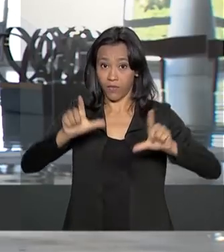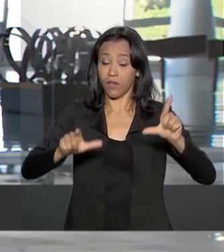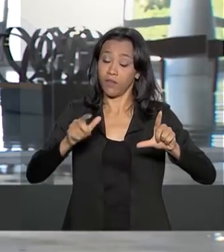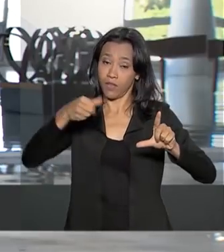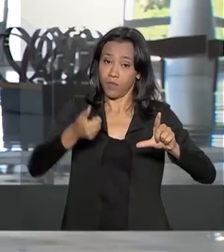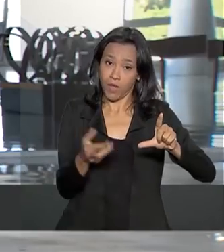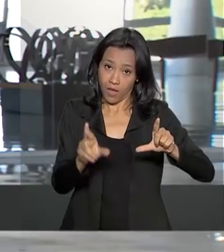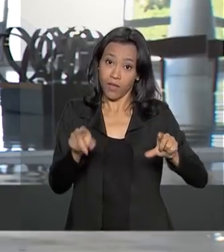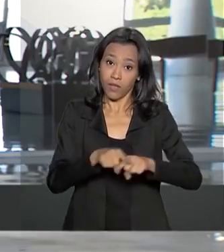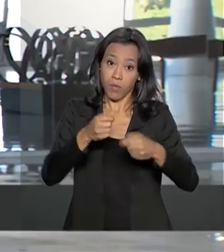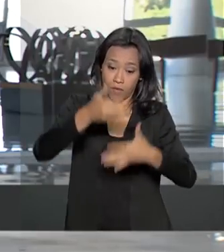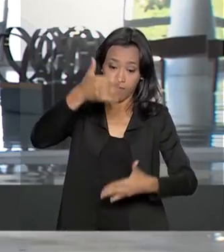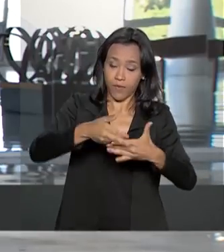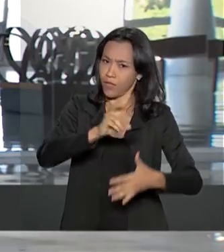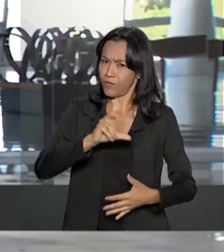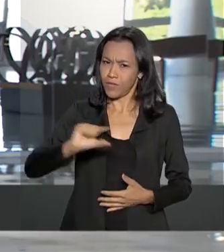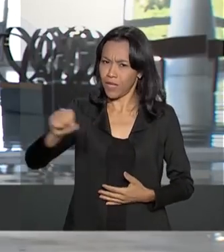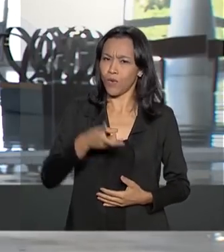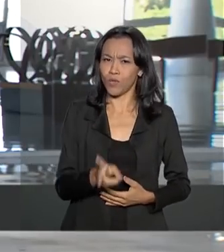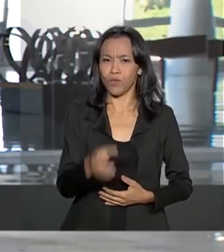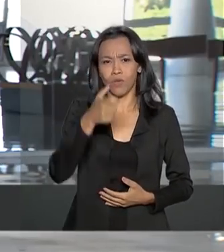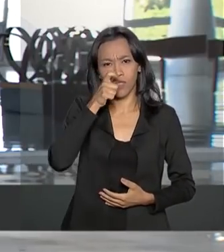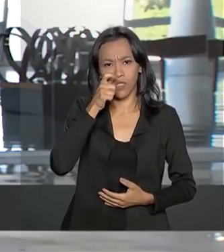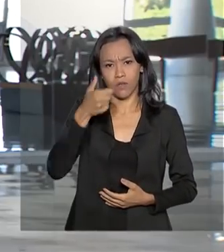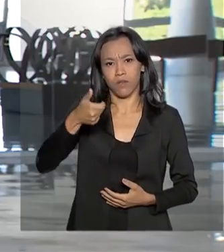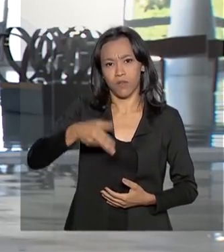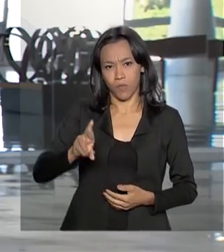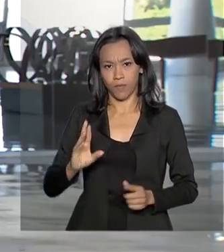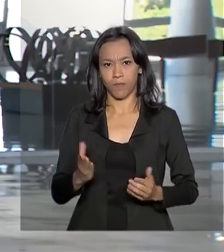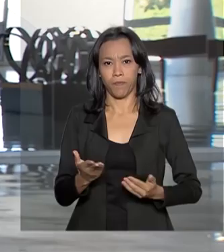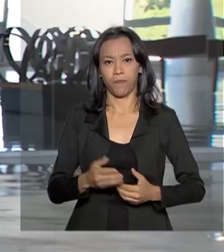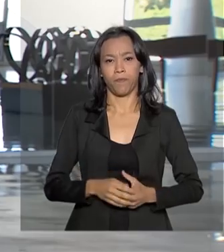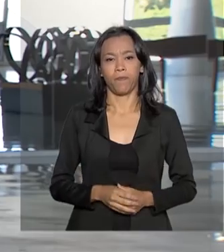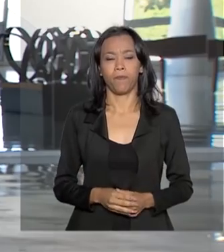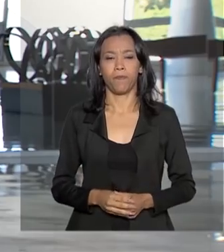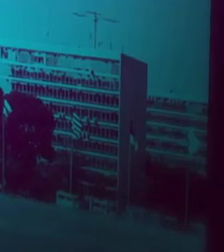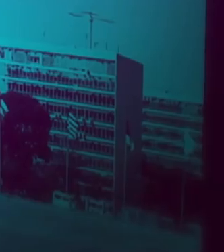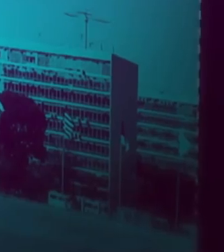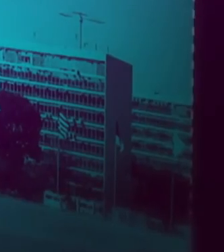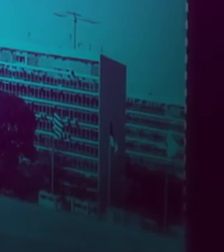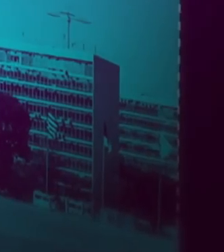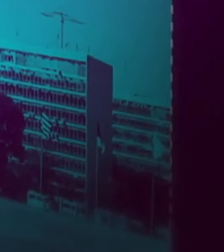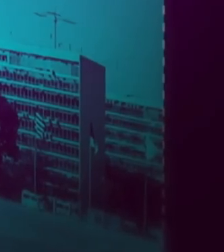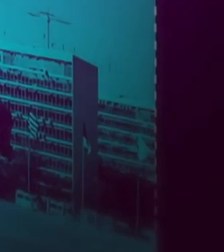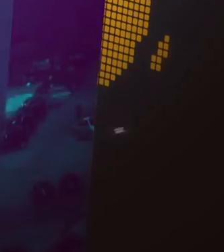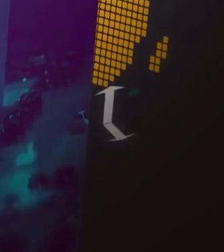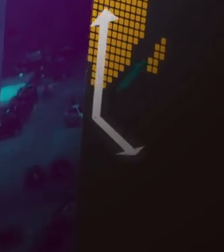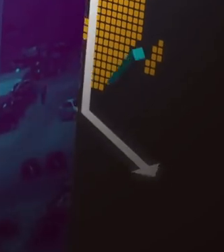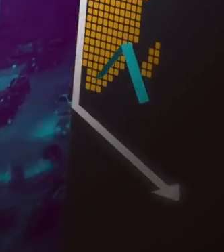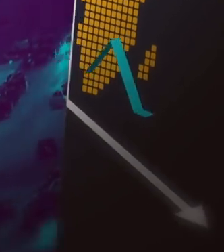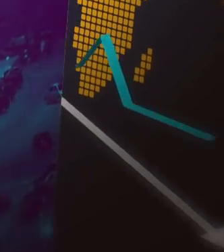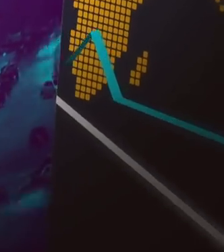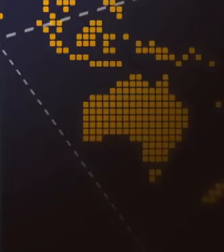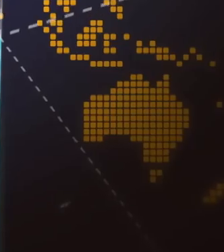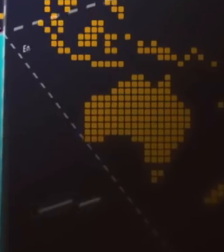nossas redes sociais. Não saia daí. Continue com a gente. Tchau. Tchau.